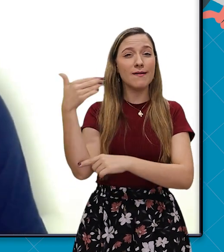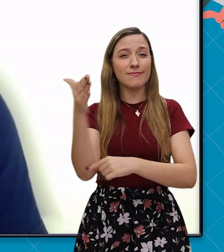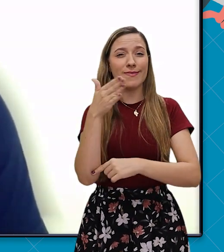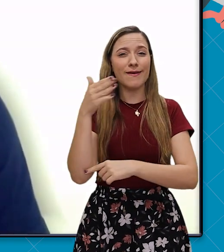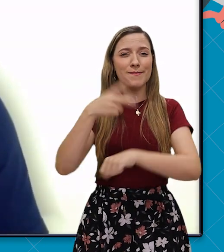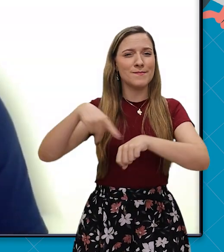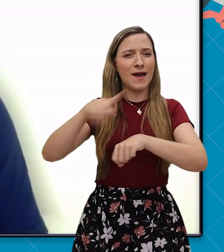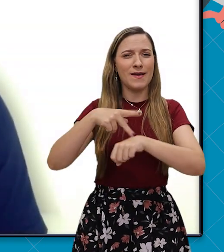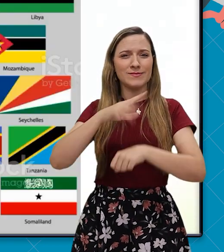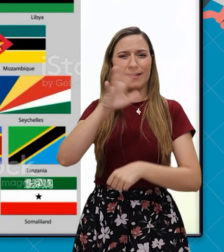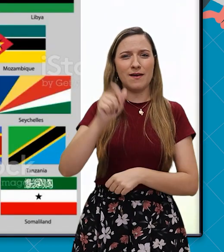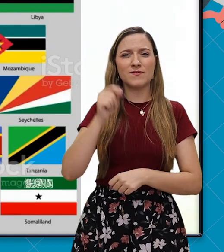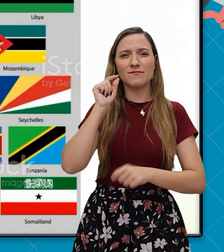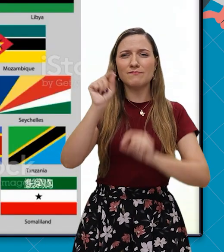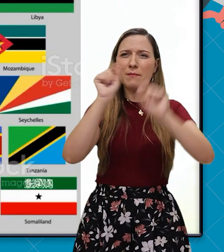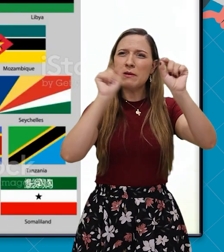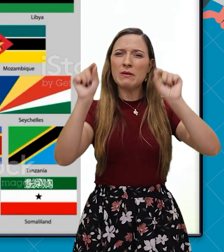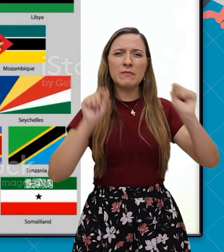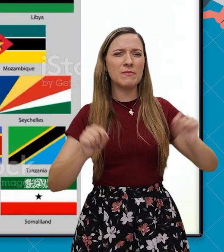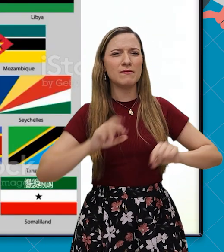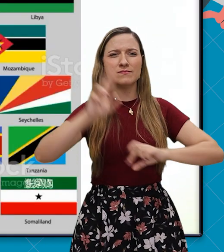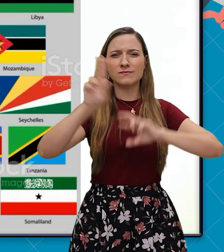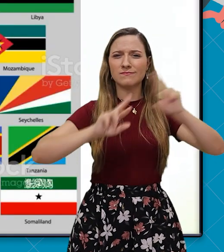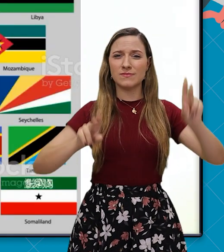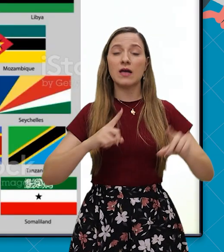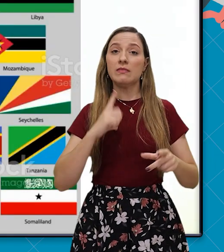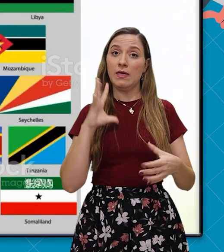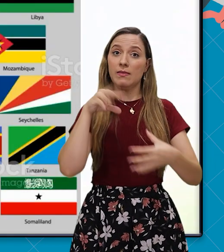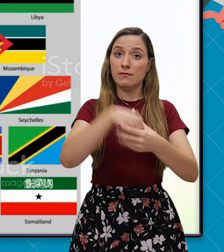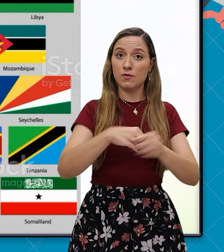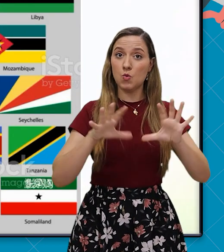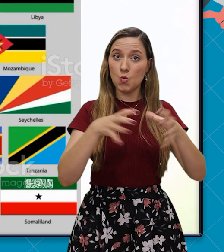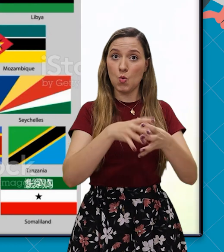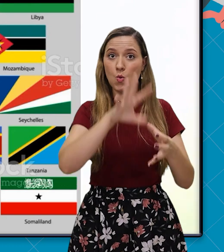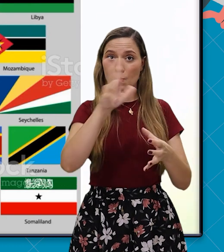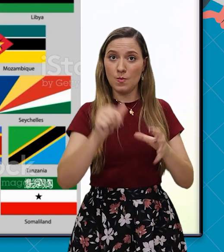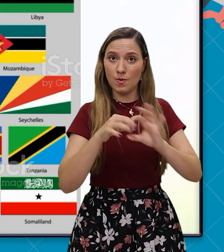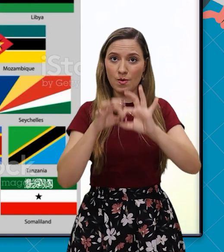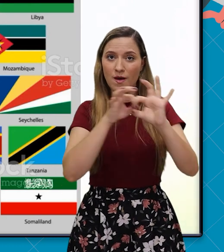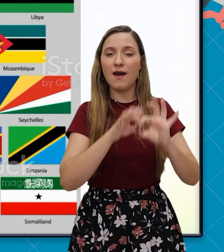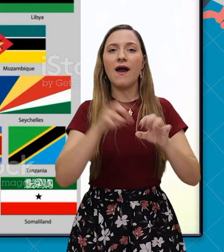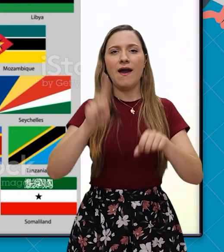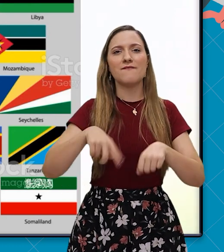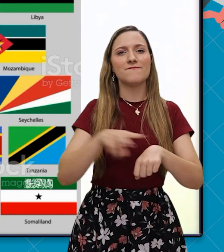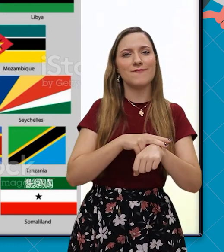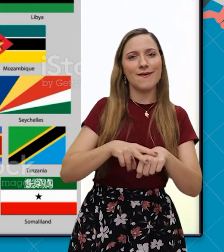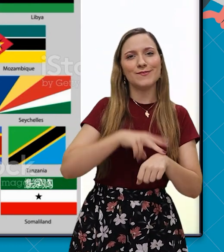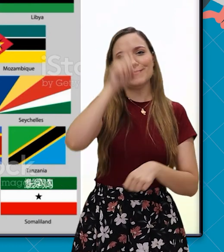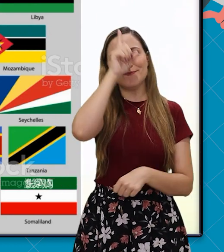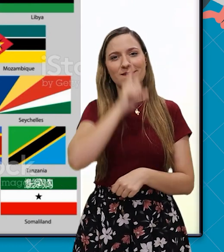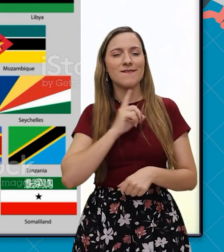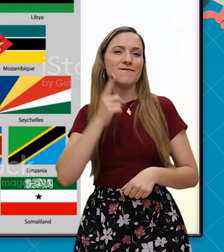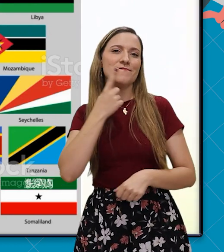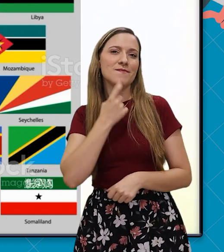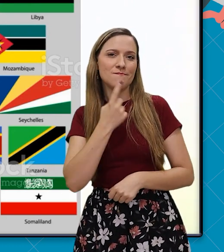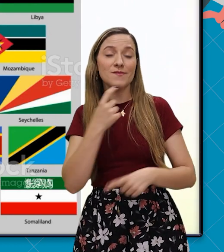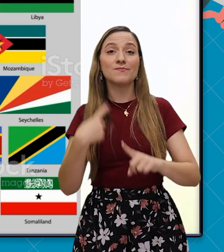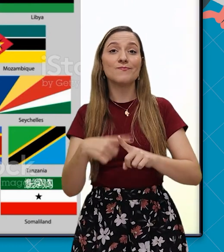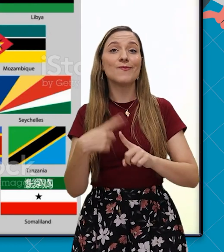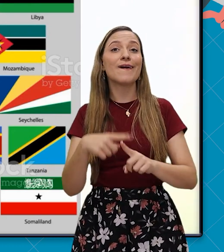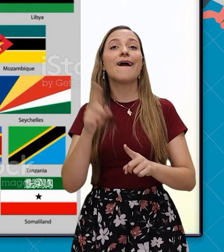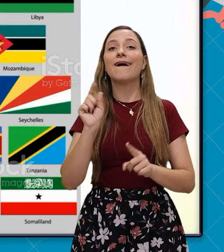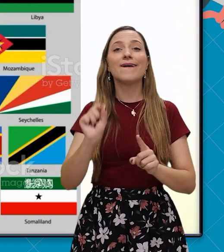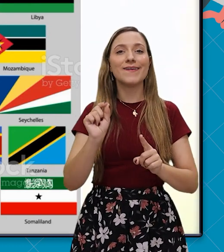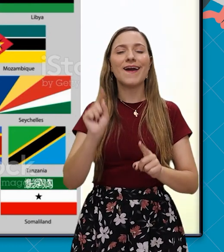Kruman antes dele. A bandeira de vários países africanos e grupos pan-africanistas são verde,